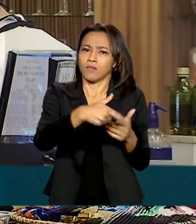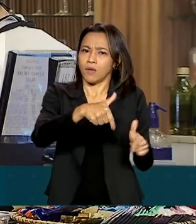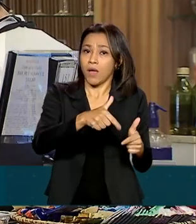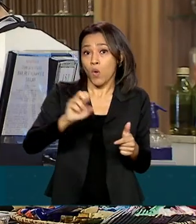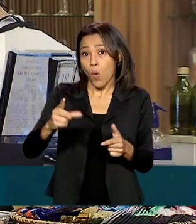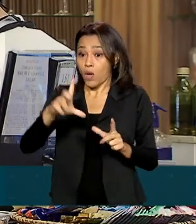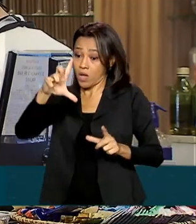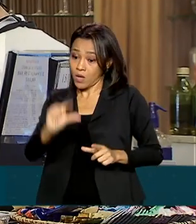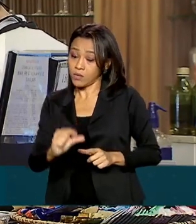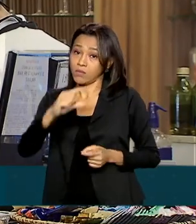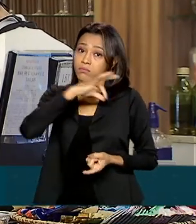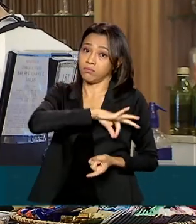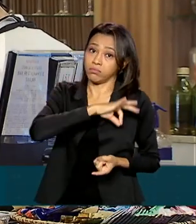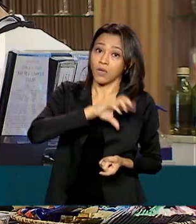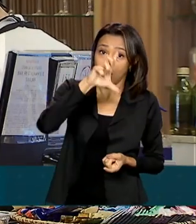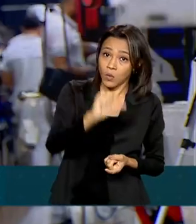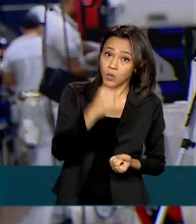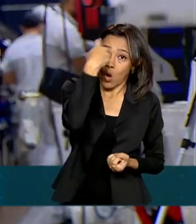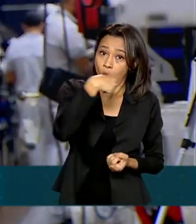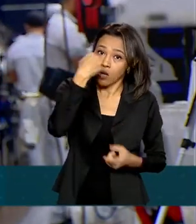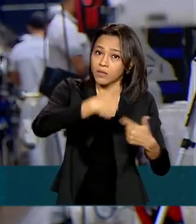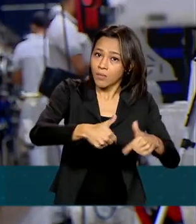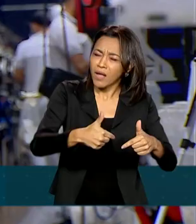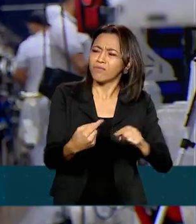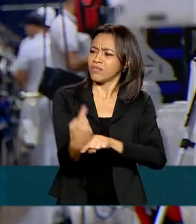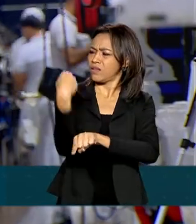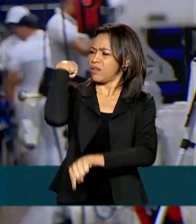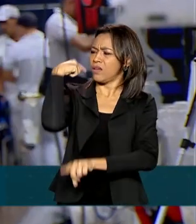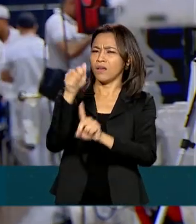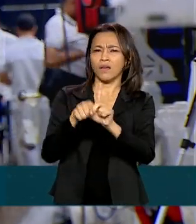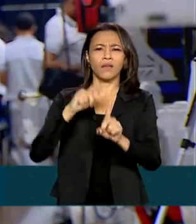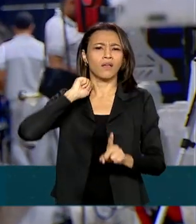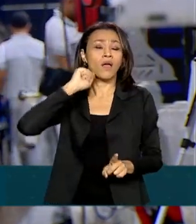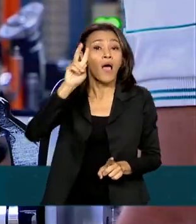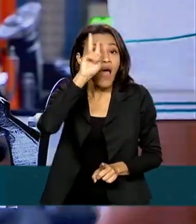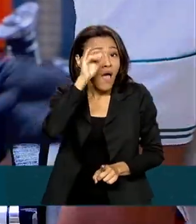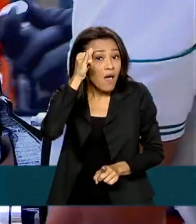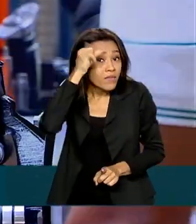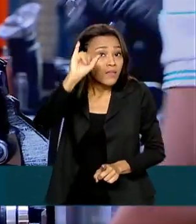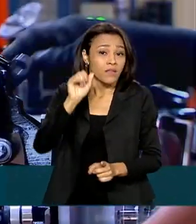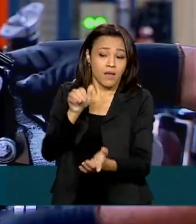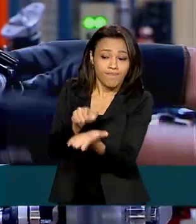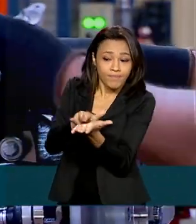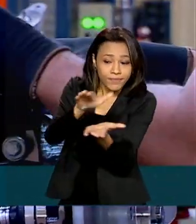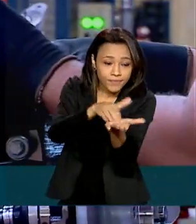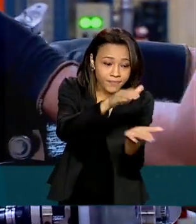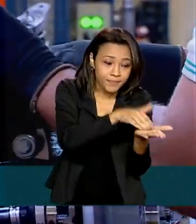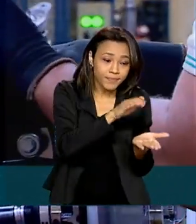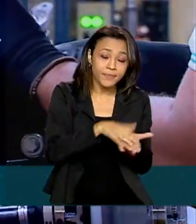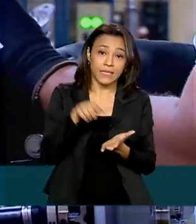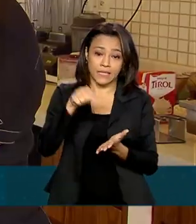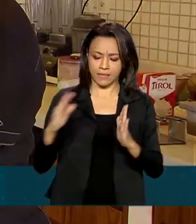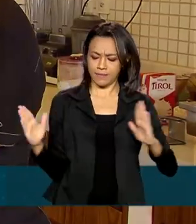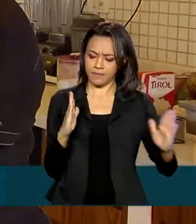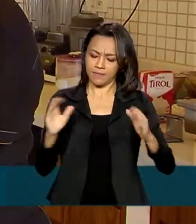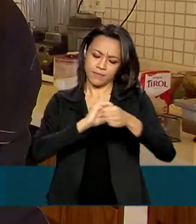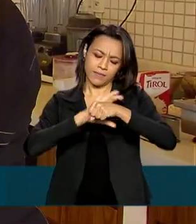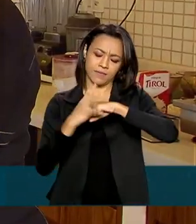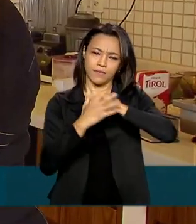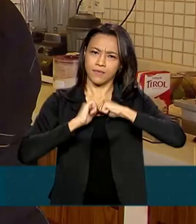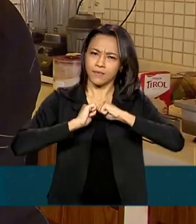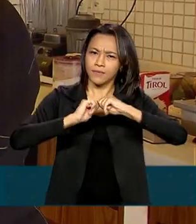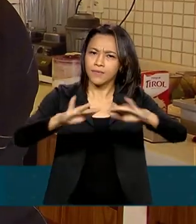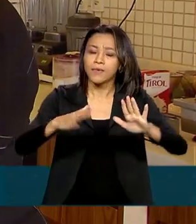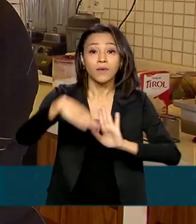salário. A medida em vigor desde abril é para evitar demissões durante a pandemia do coronavírus. Agora,